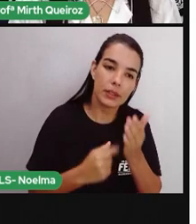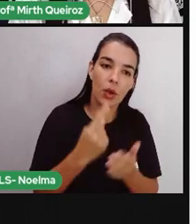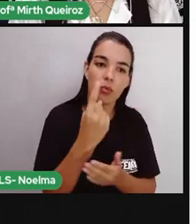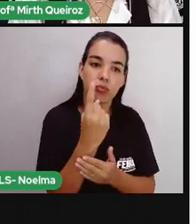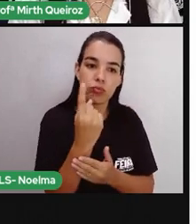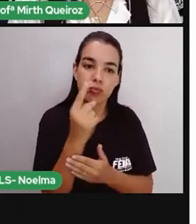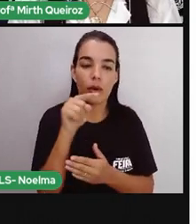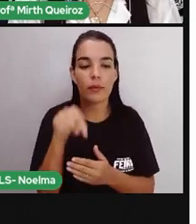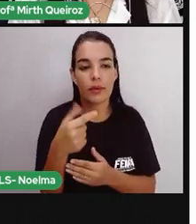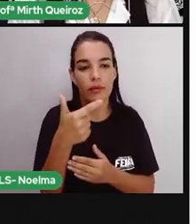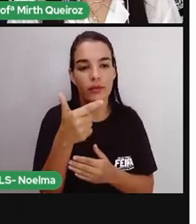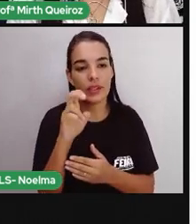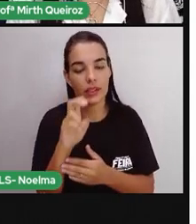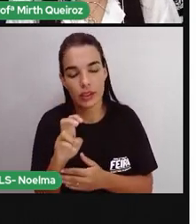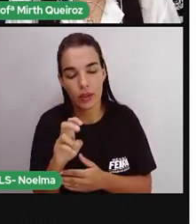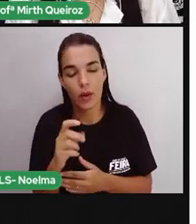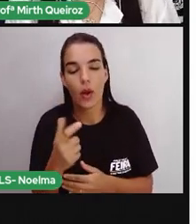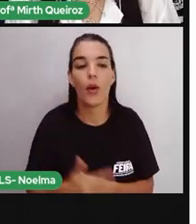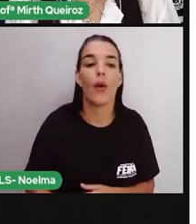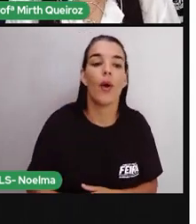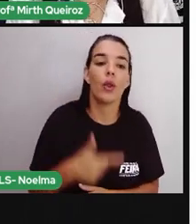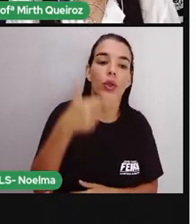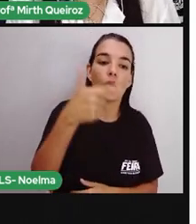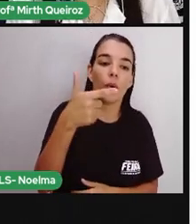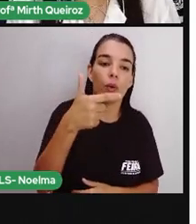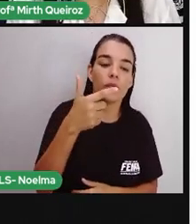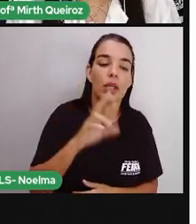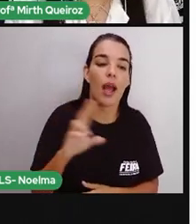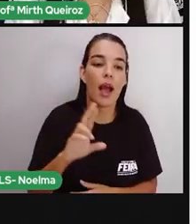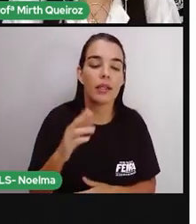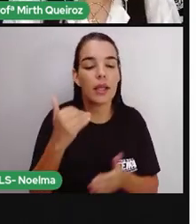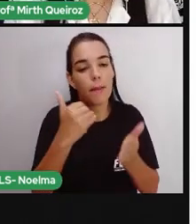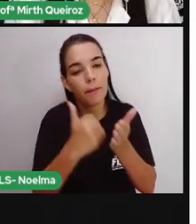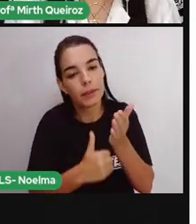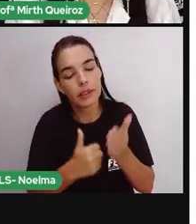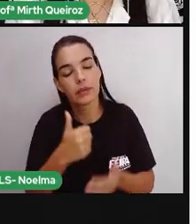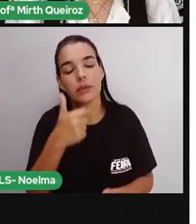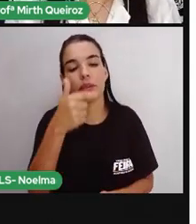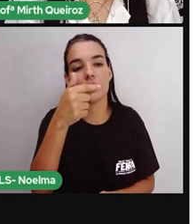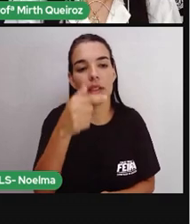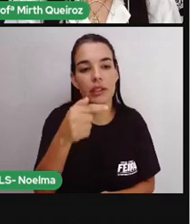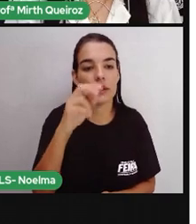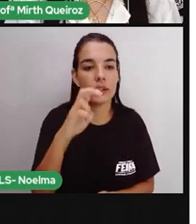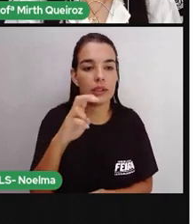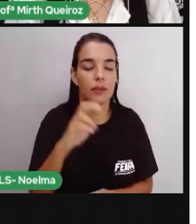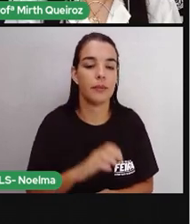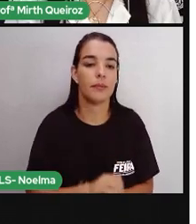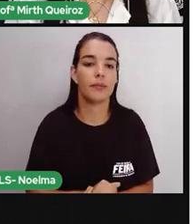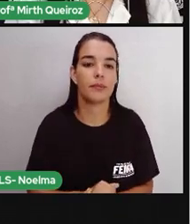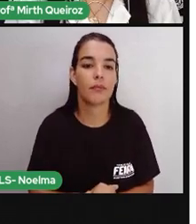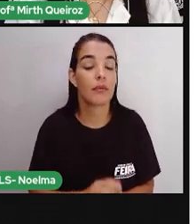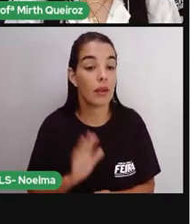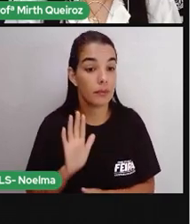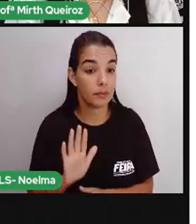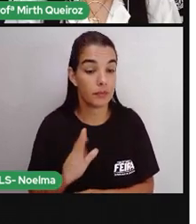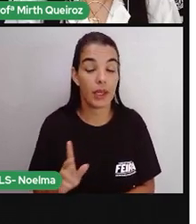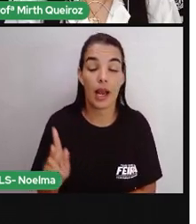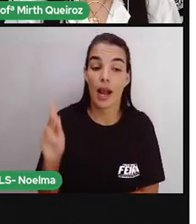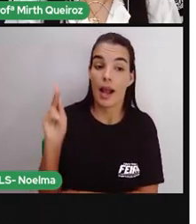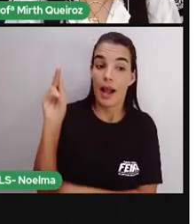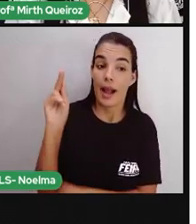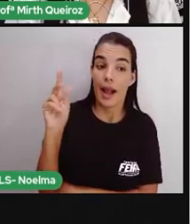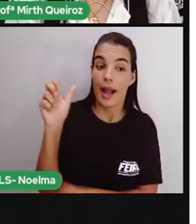2 reais, menos 75 centavos, certo? Kátia contou o dinheiro que